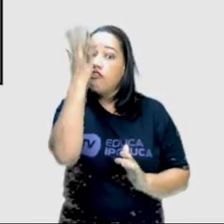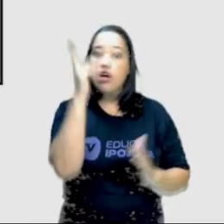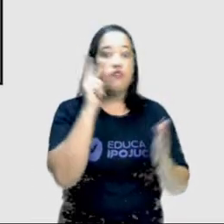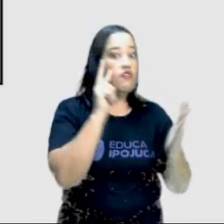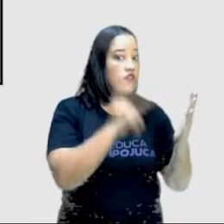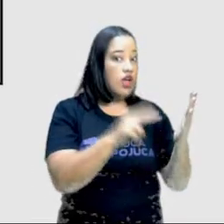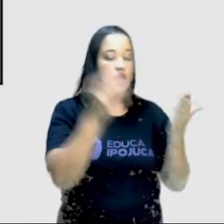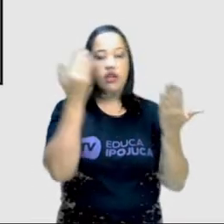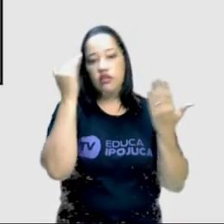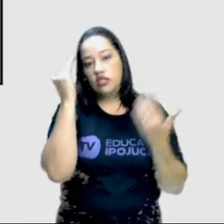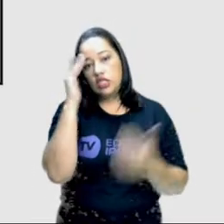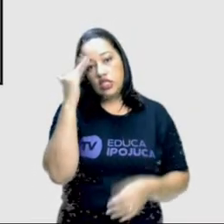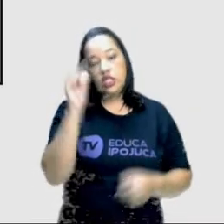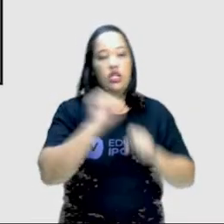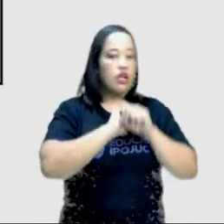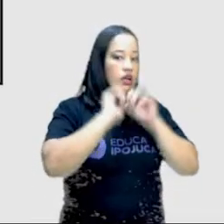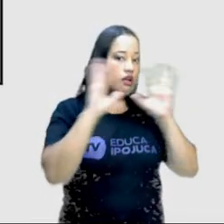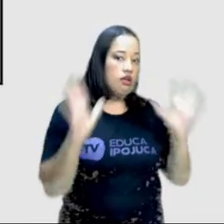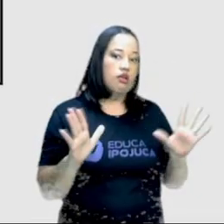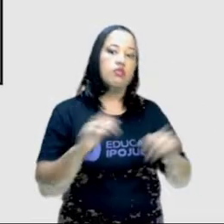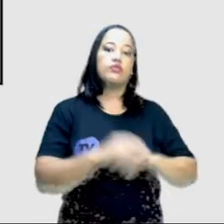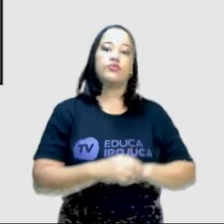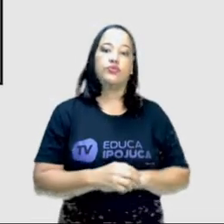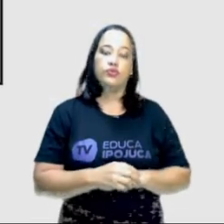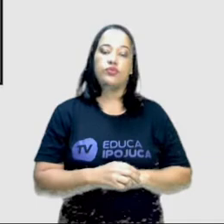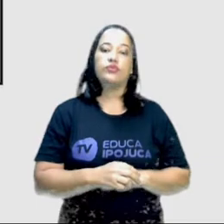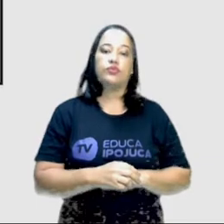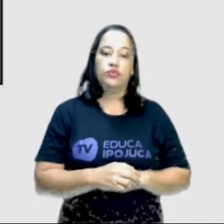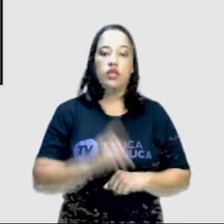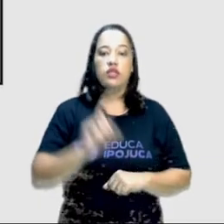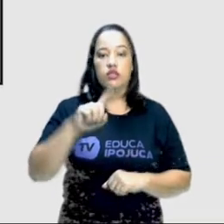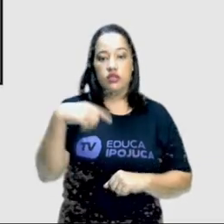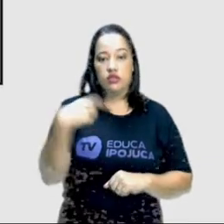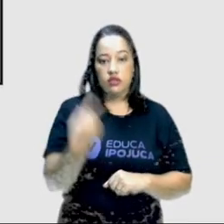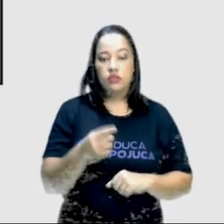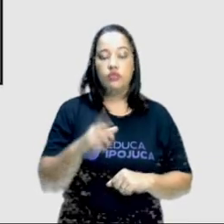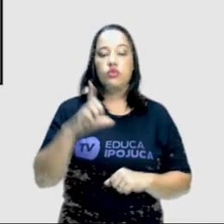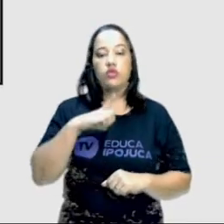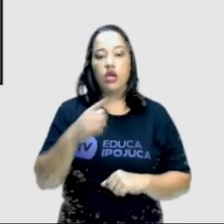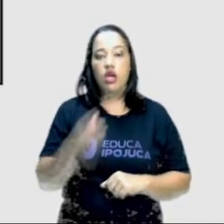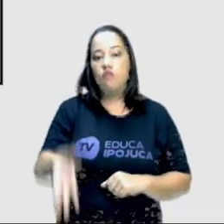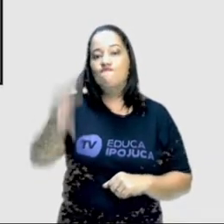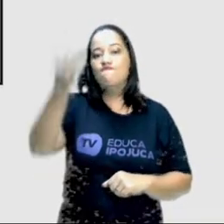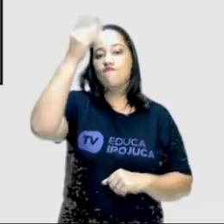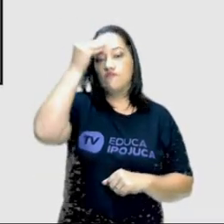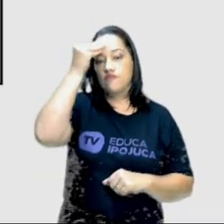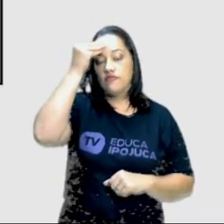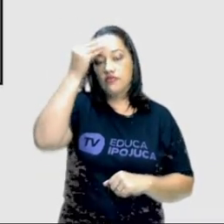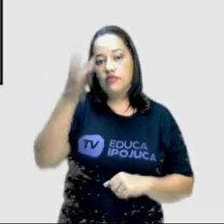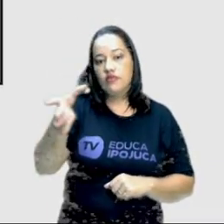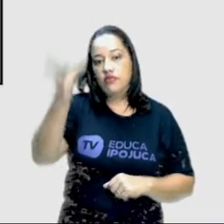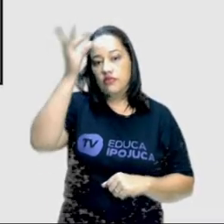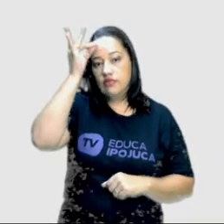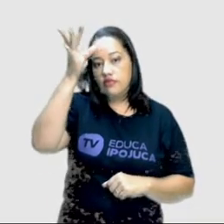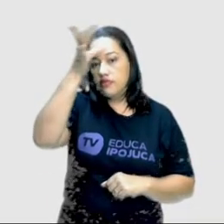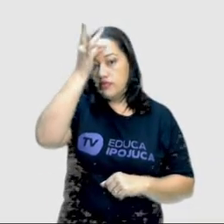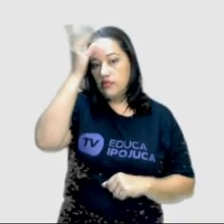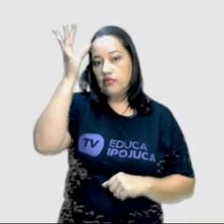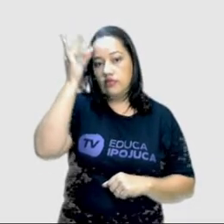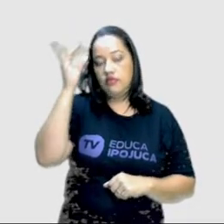entendimento e compensação em memorizar rapidamente a campanha.